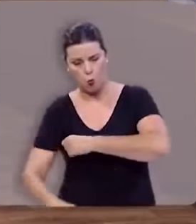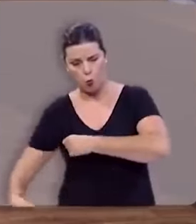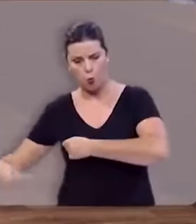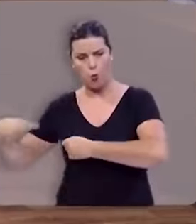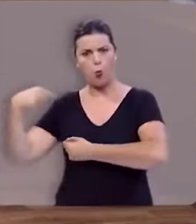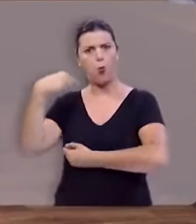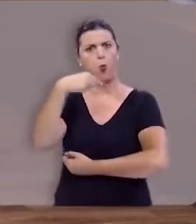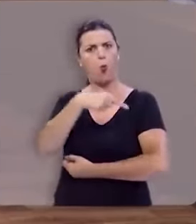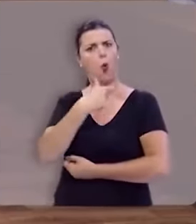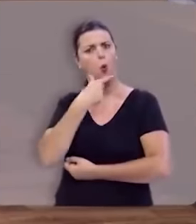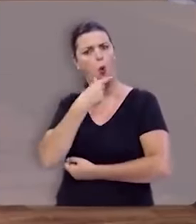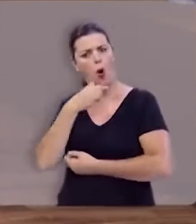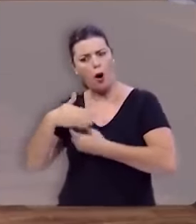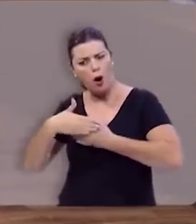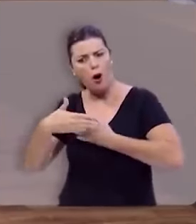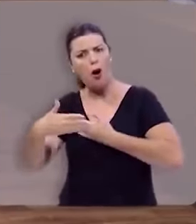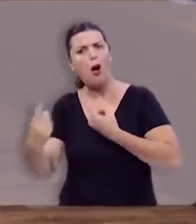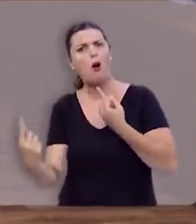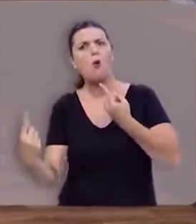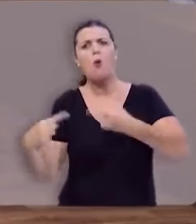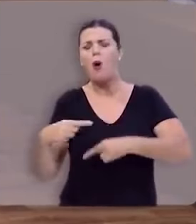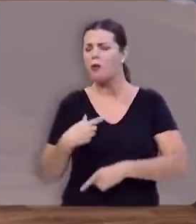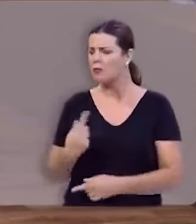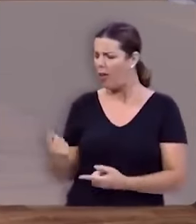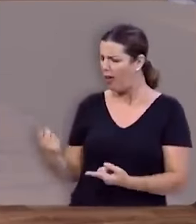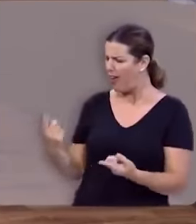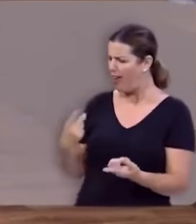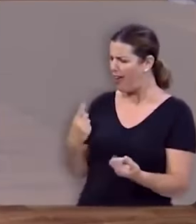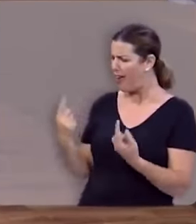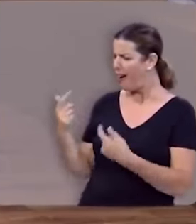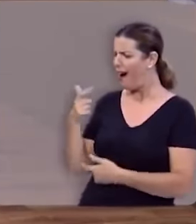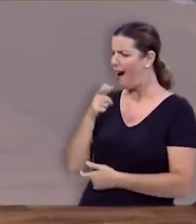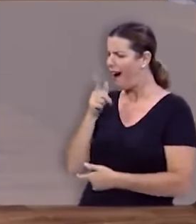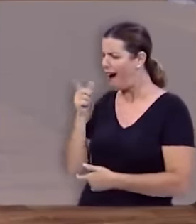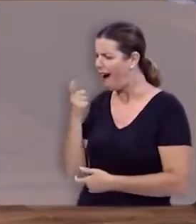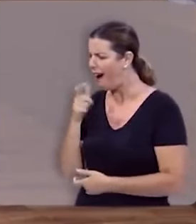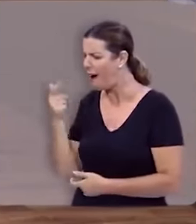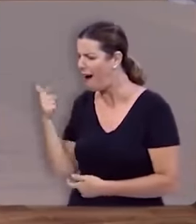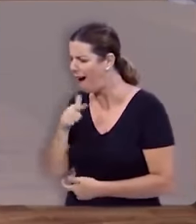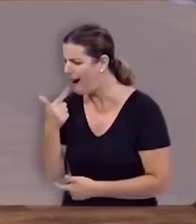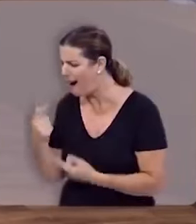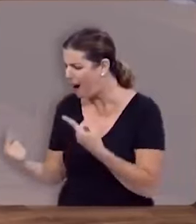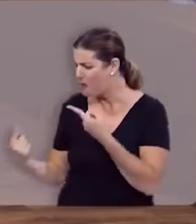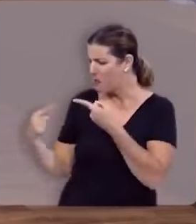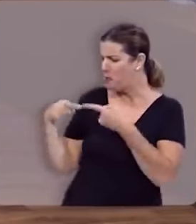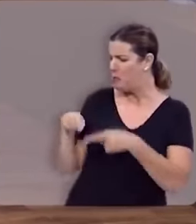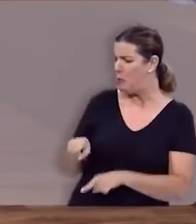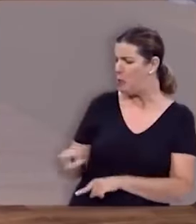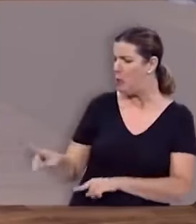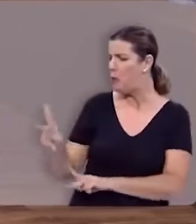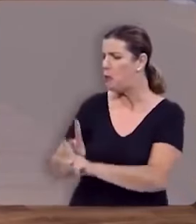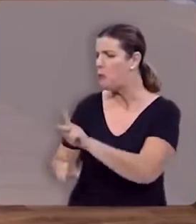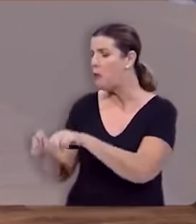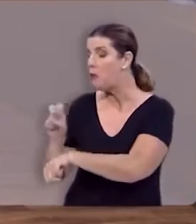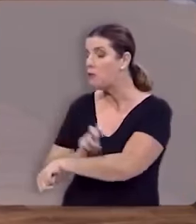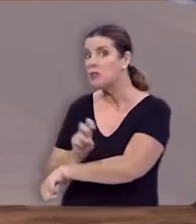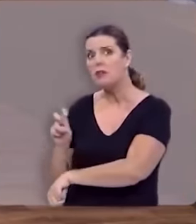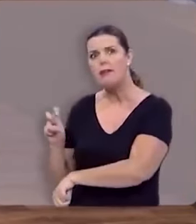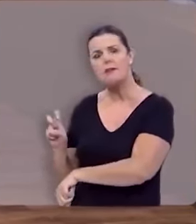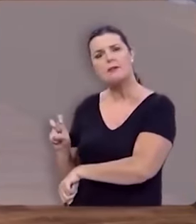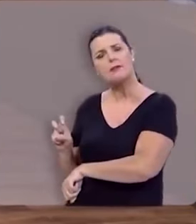e este homem se levanta e afronta os soldados de Israel e afronta consequentemente